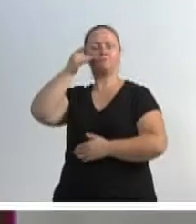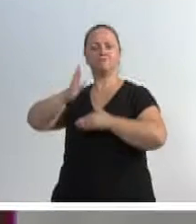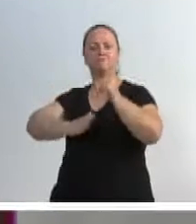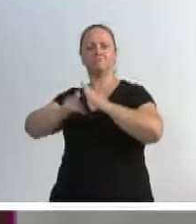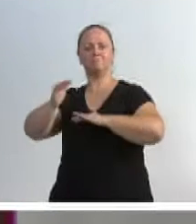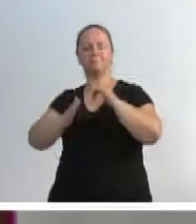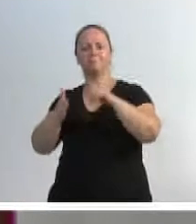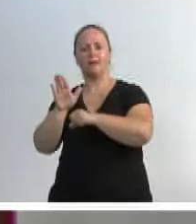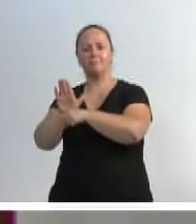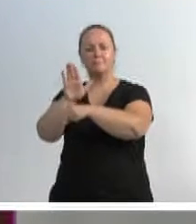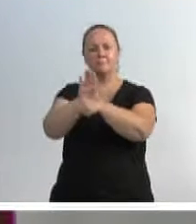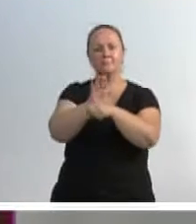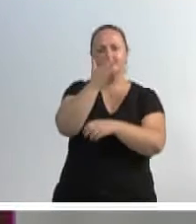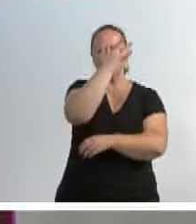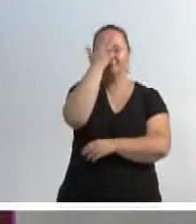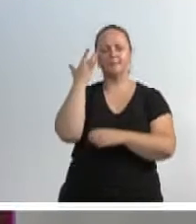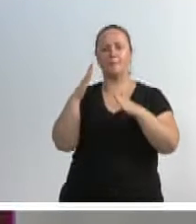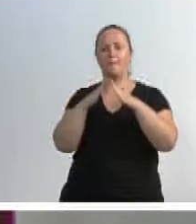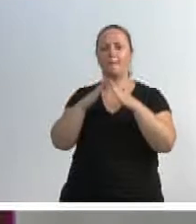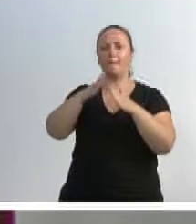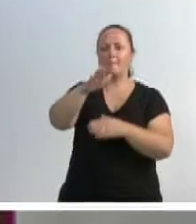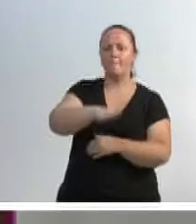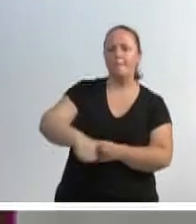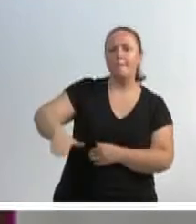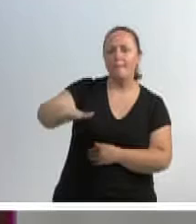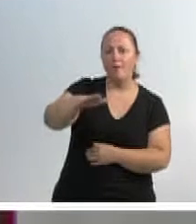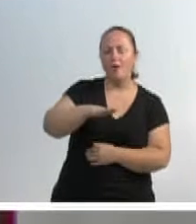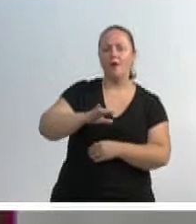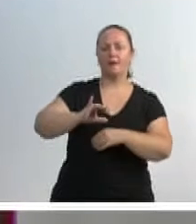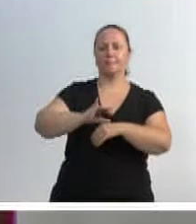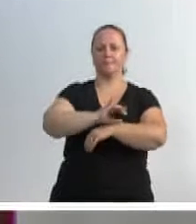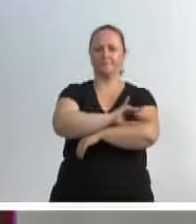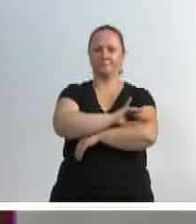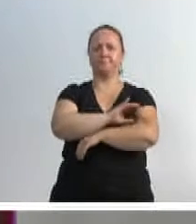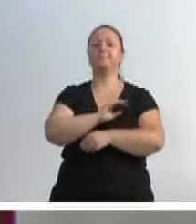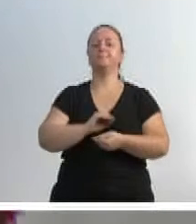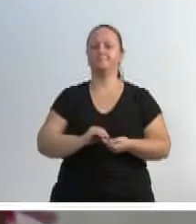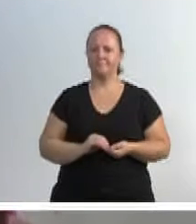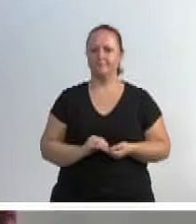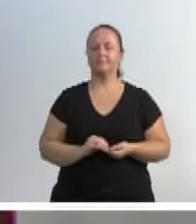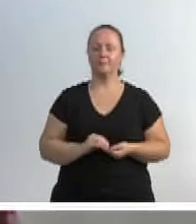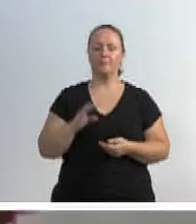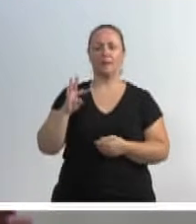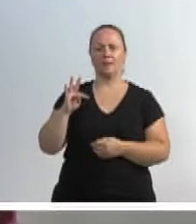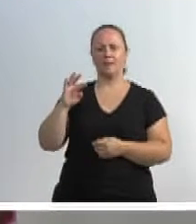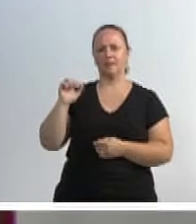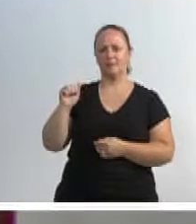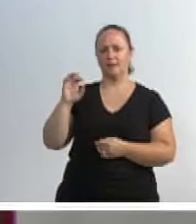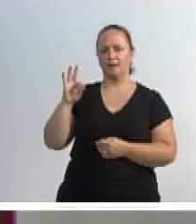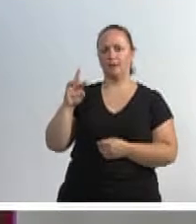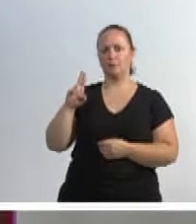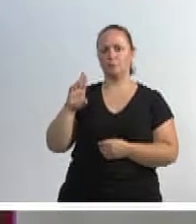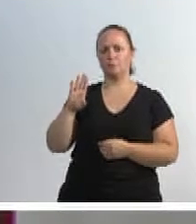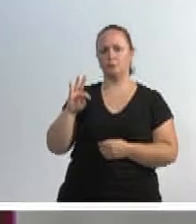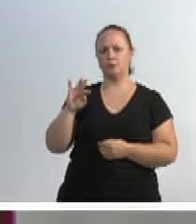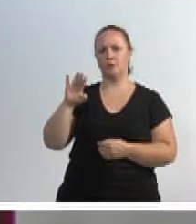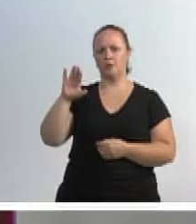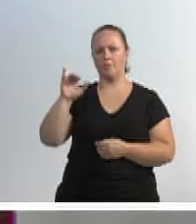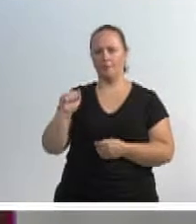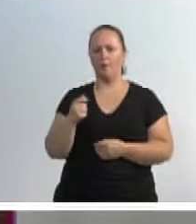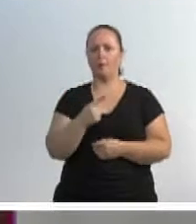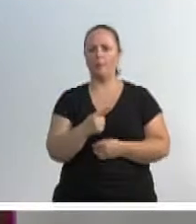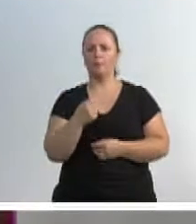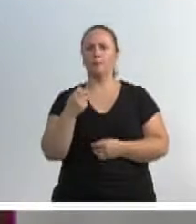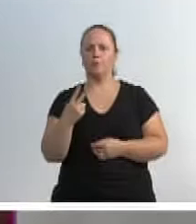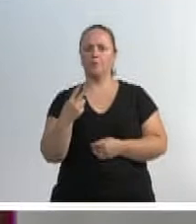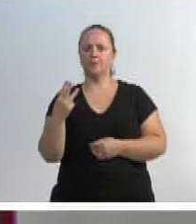naquelas regiões, bem como também na rua George Friedman Motors, nas estatutivas 1, 2, 3 e 4, bem como também